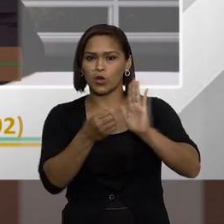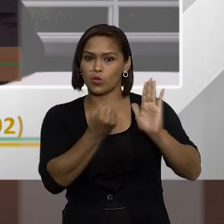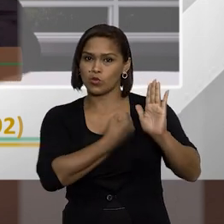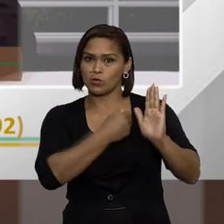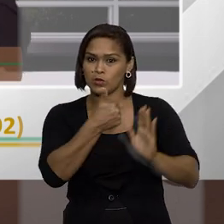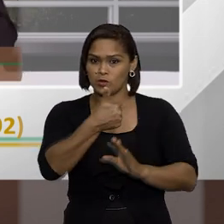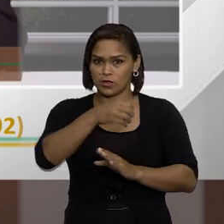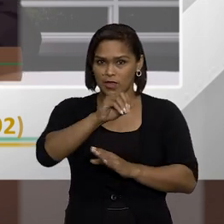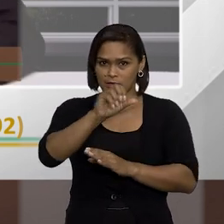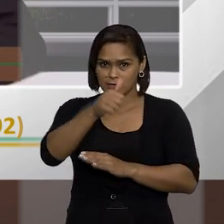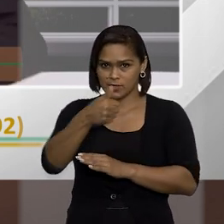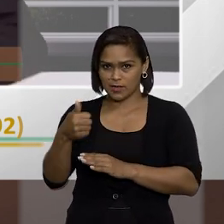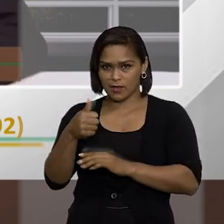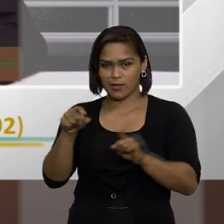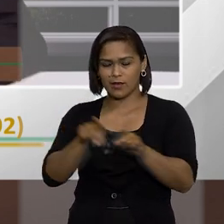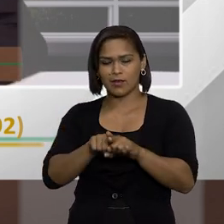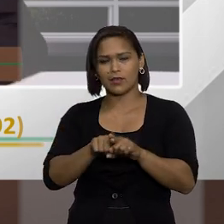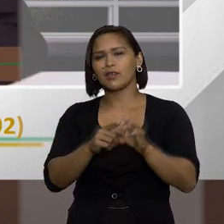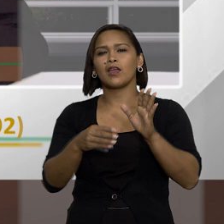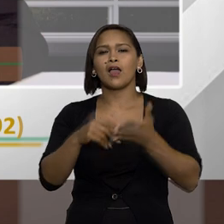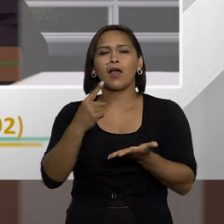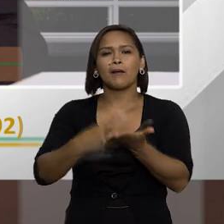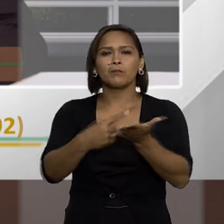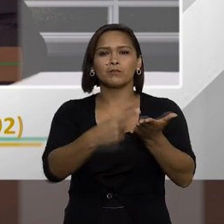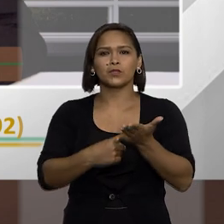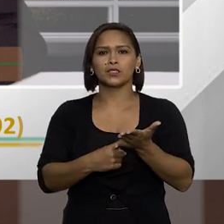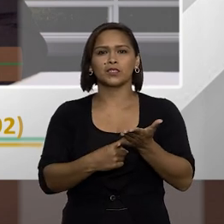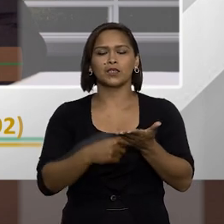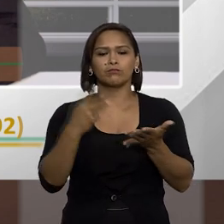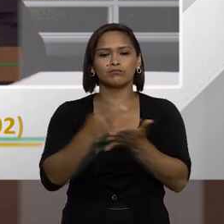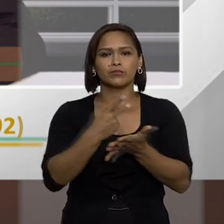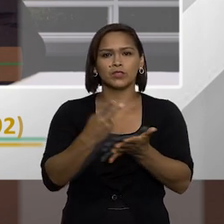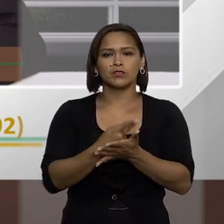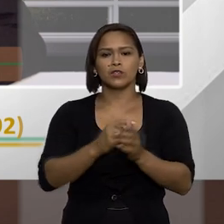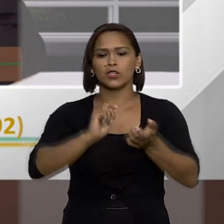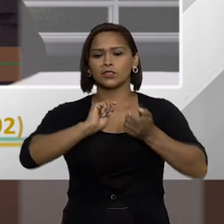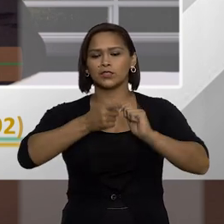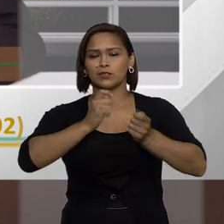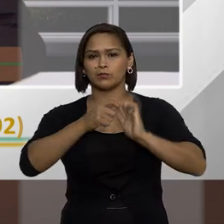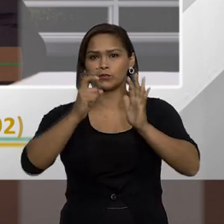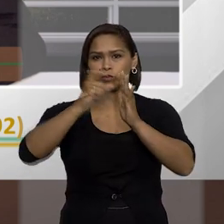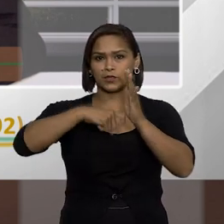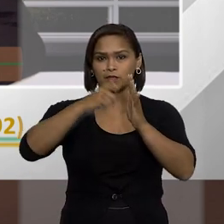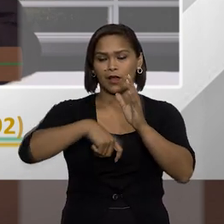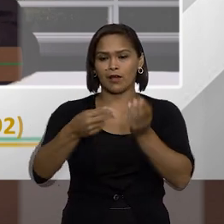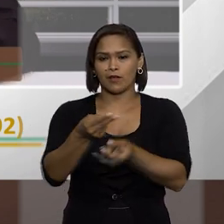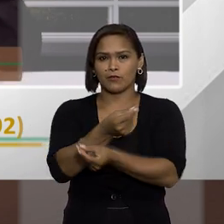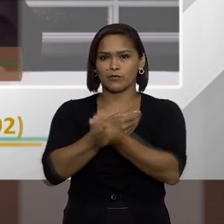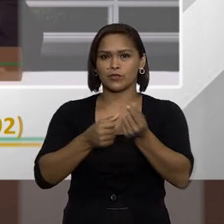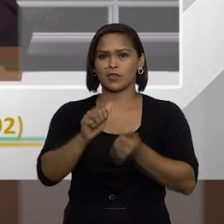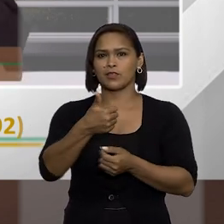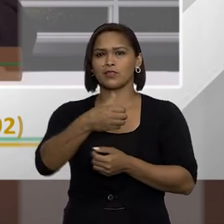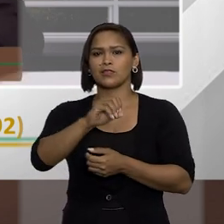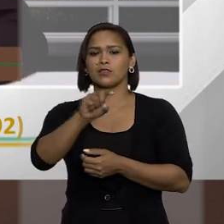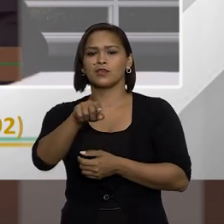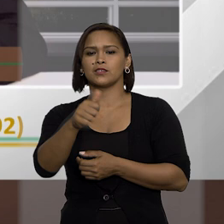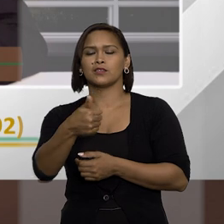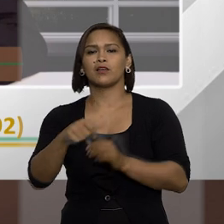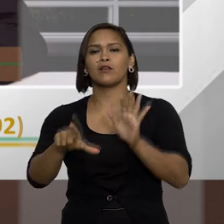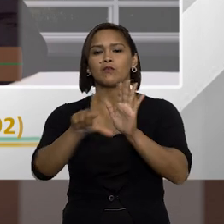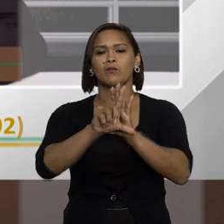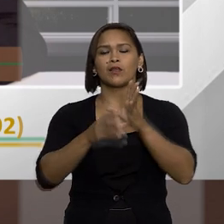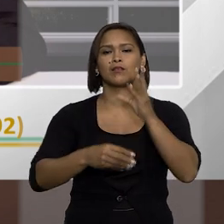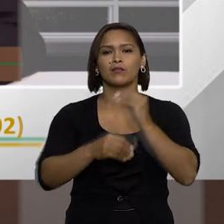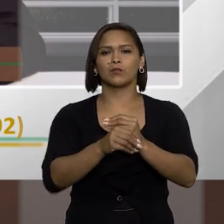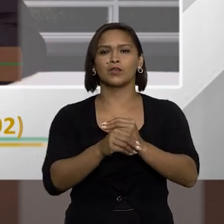novo item, no 10A, que é a concessão ou aplicação indevida de benefício tributário financeiro. Aí esse 10A remete para uma